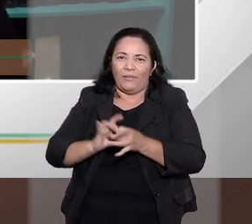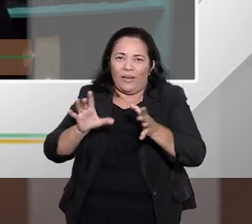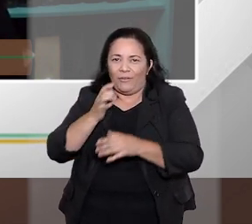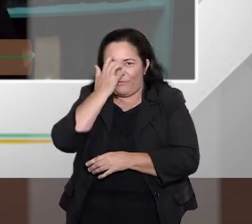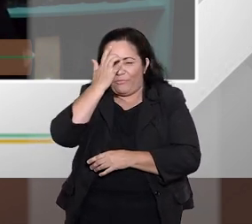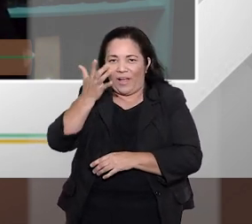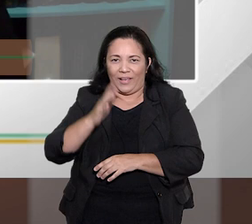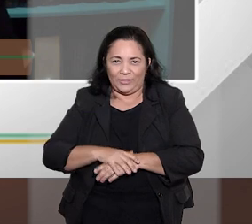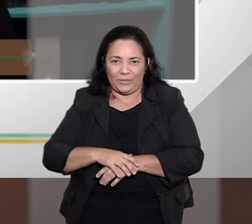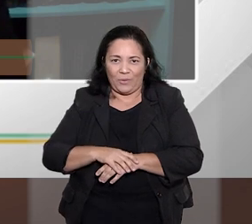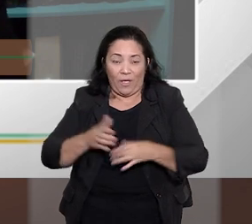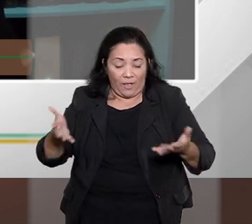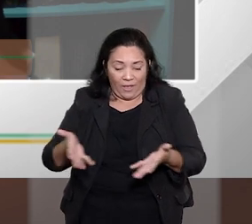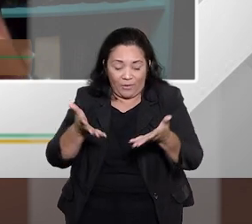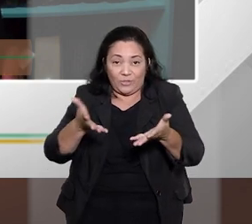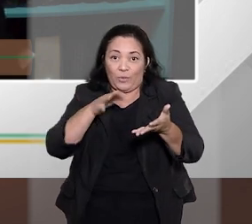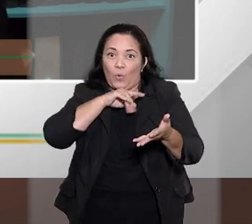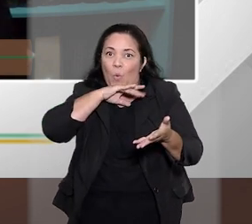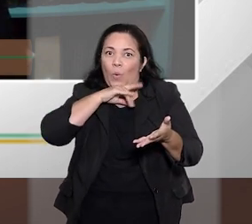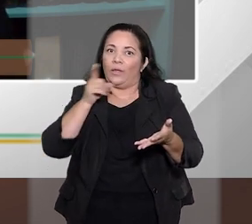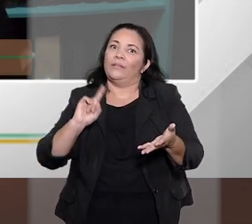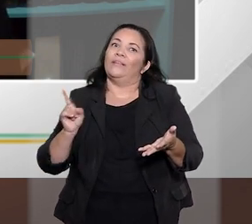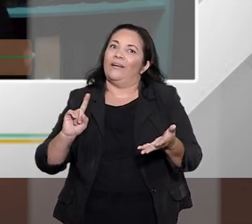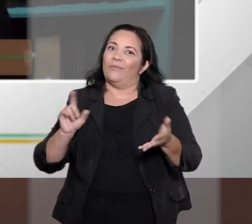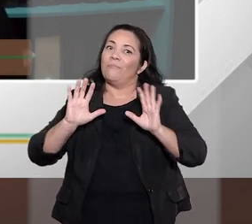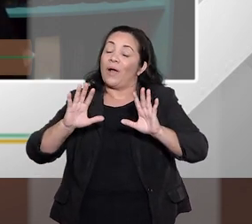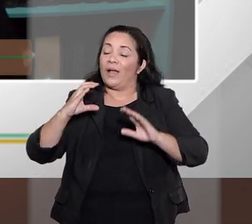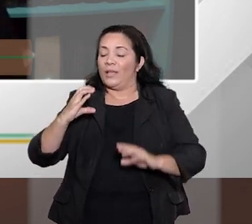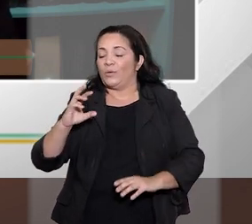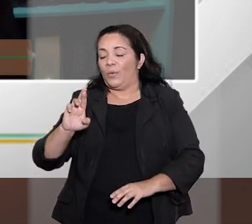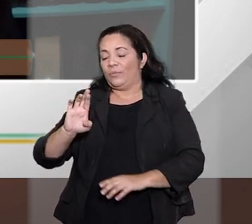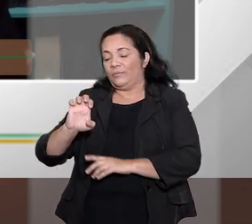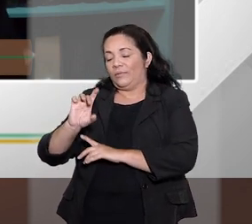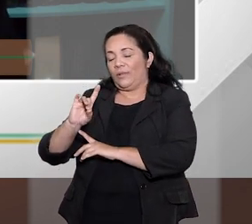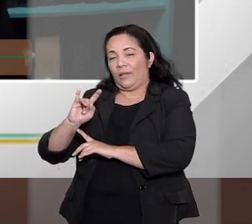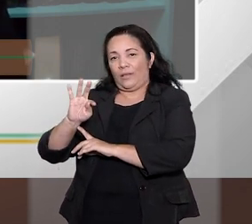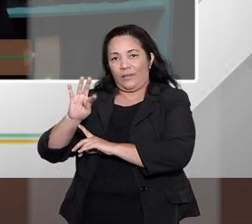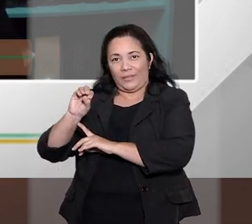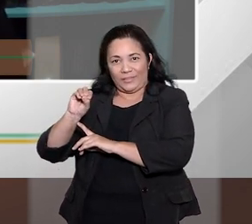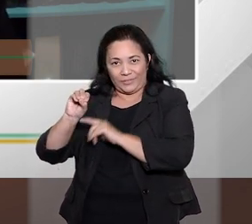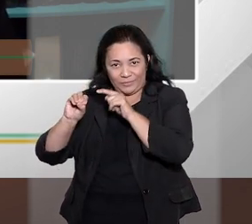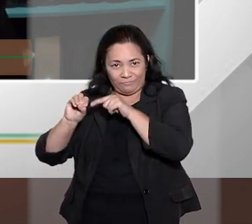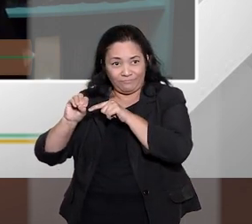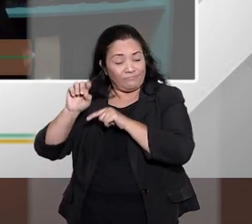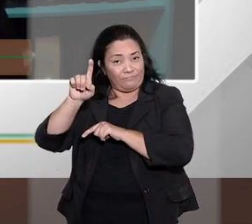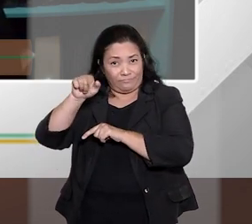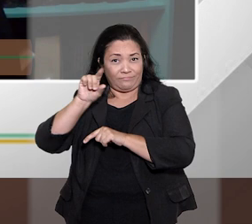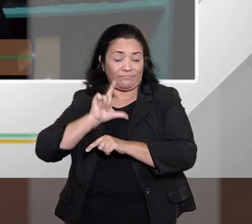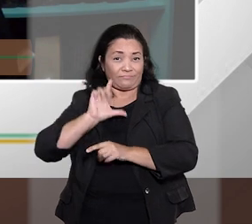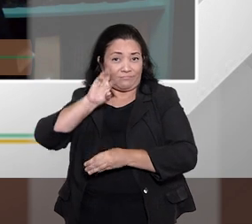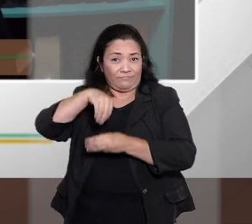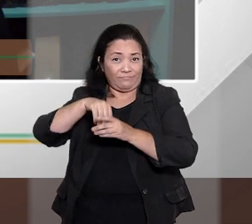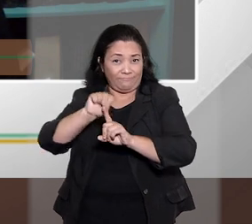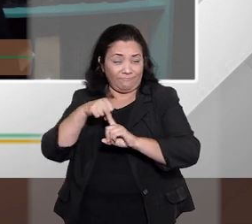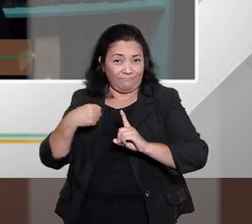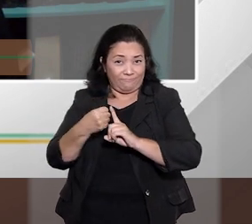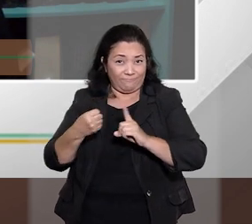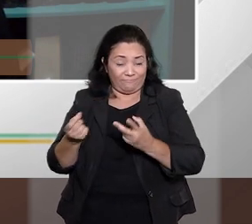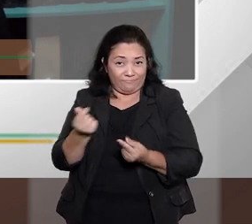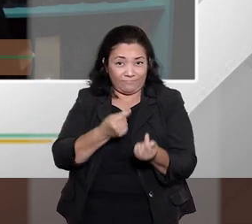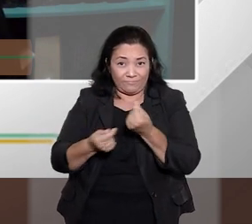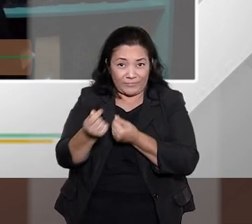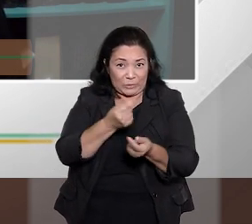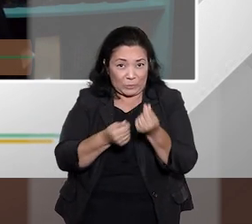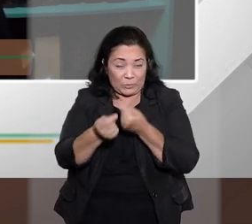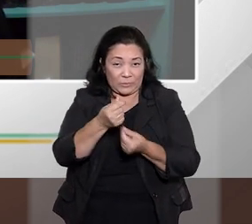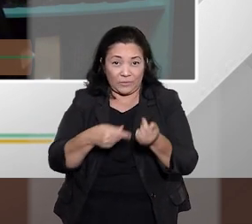porque ele acaba, o próprio crédito tem uma função econômica e social muito importante, porque ele movimenta a